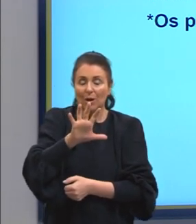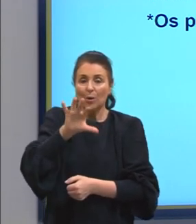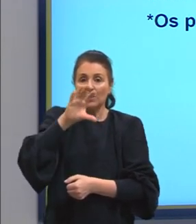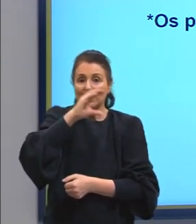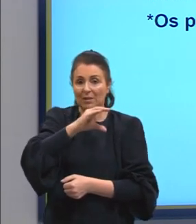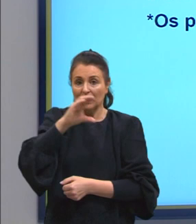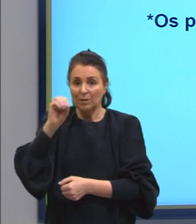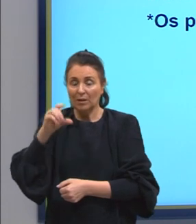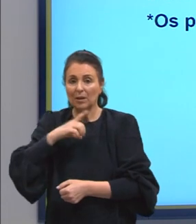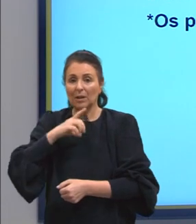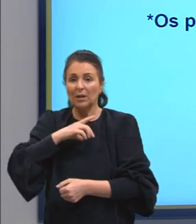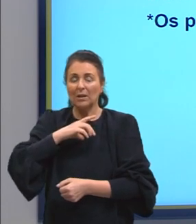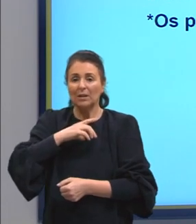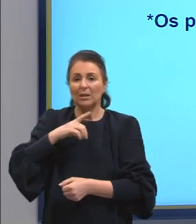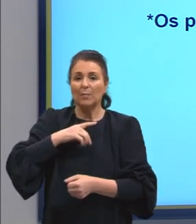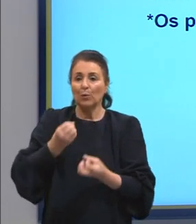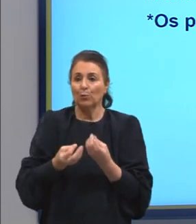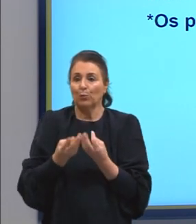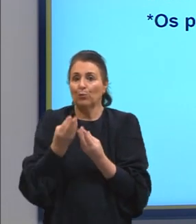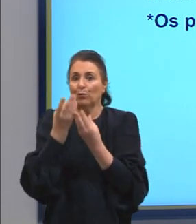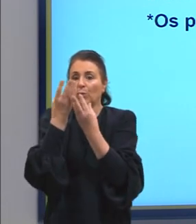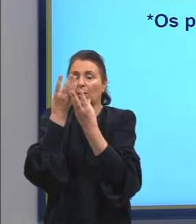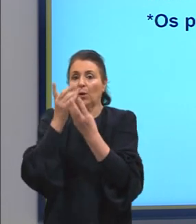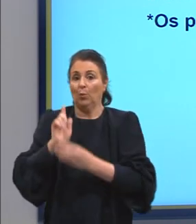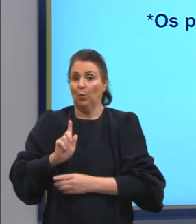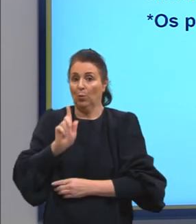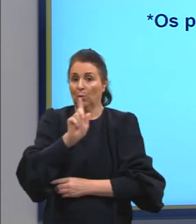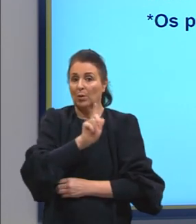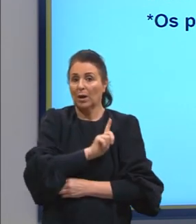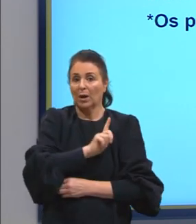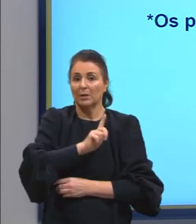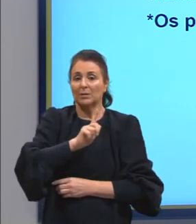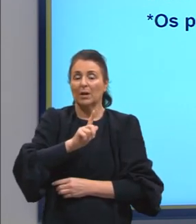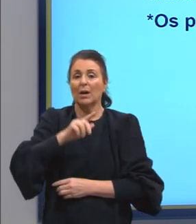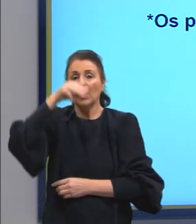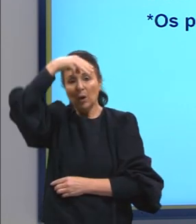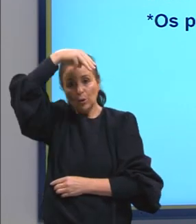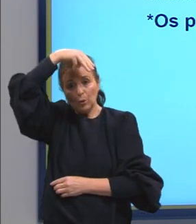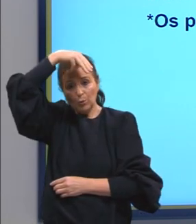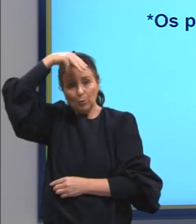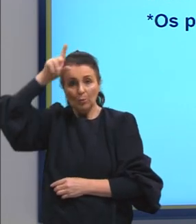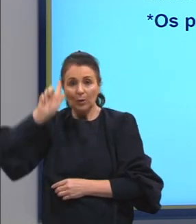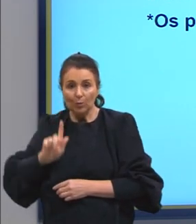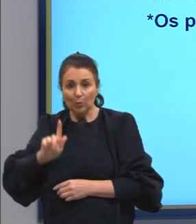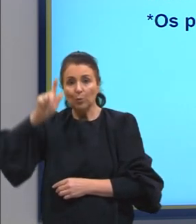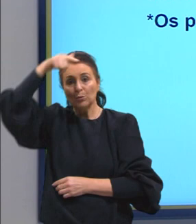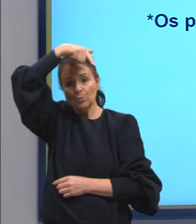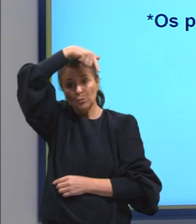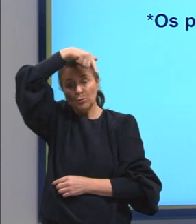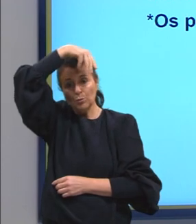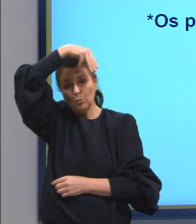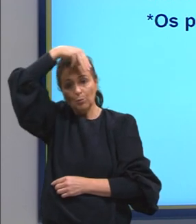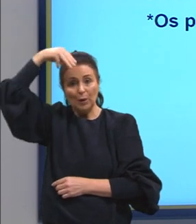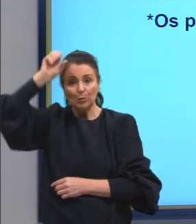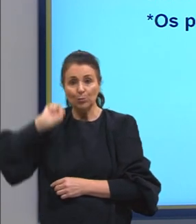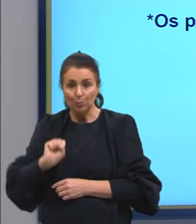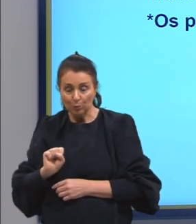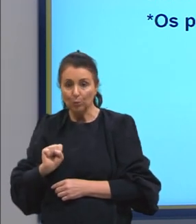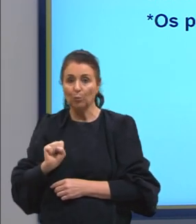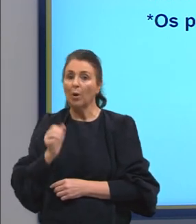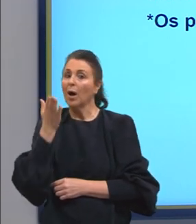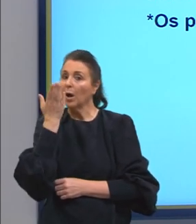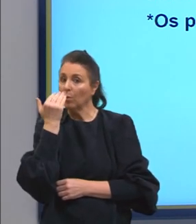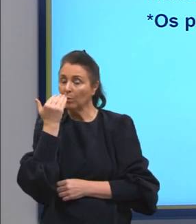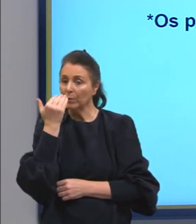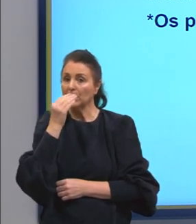Também temos a Cavalhado, Fogarel, Goiás, né? Cururu, Mato Grosso e Mato Grosso do Sul, a culinária dessa região